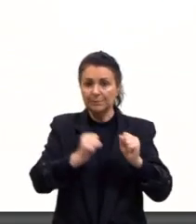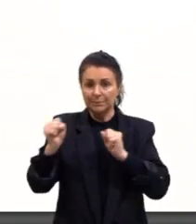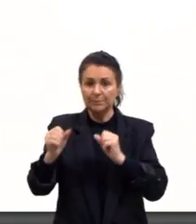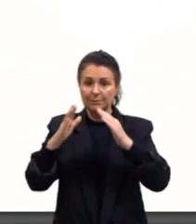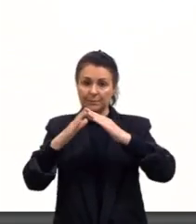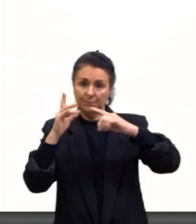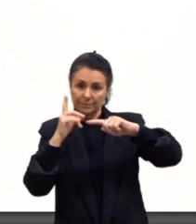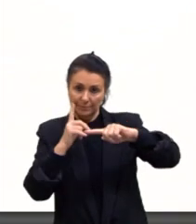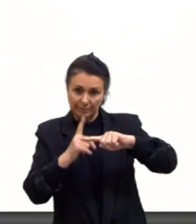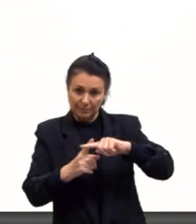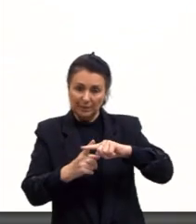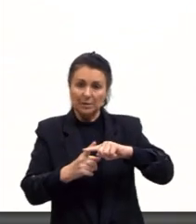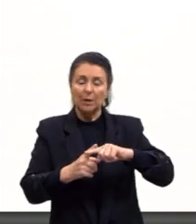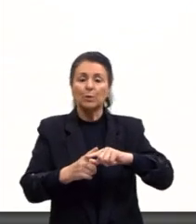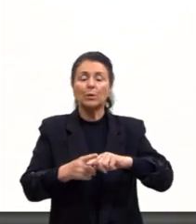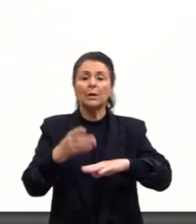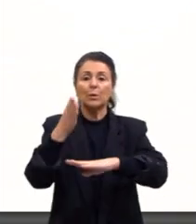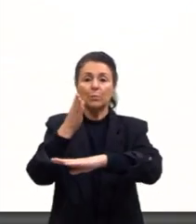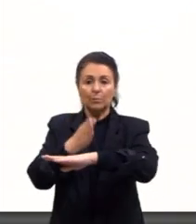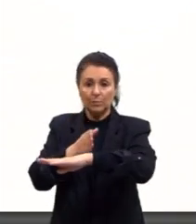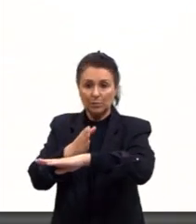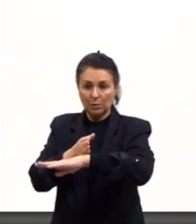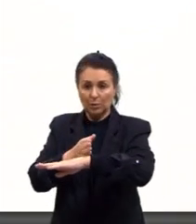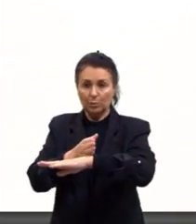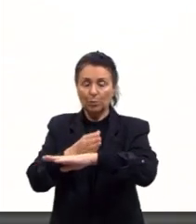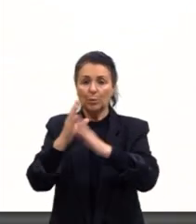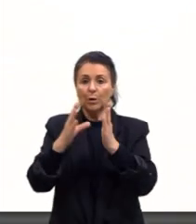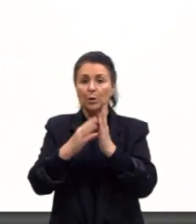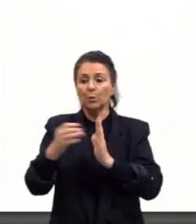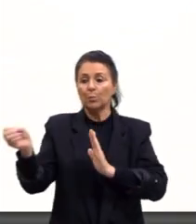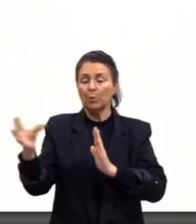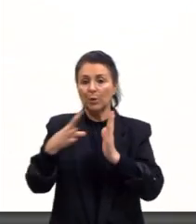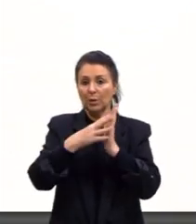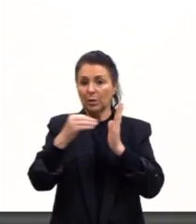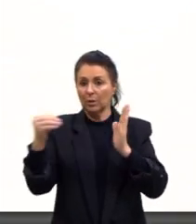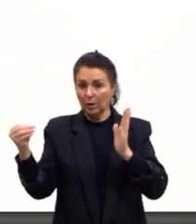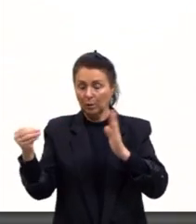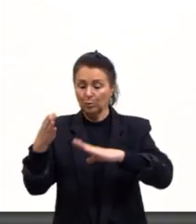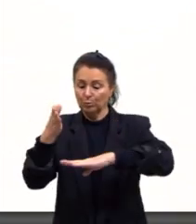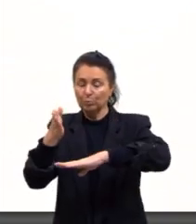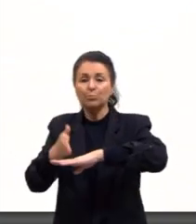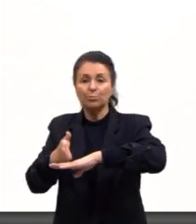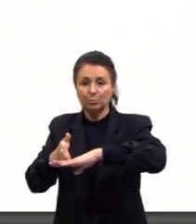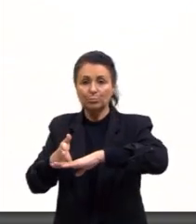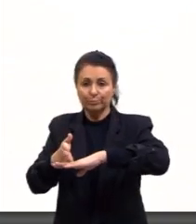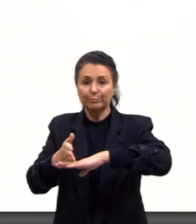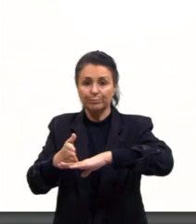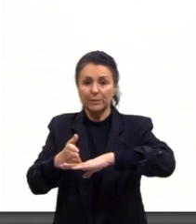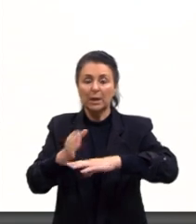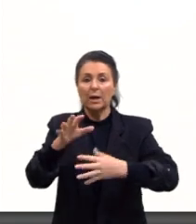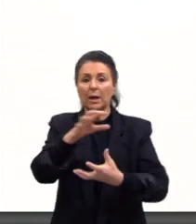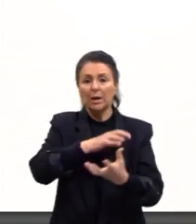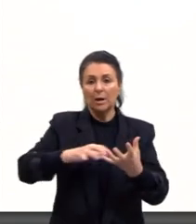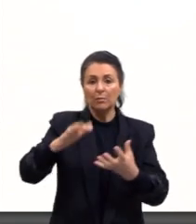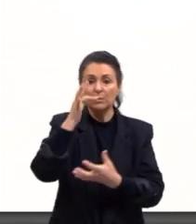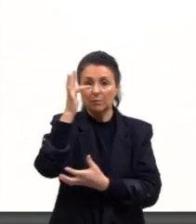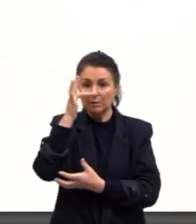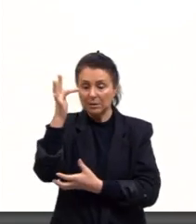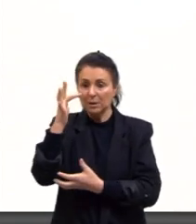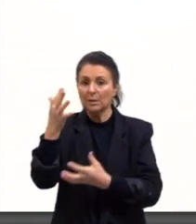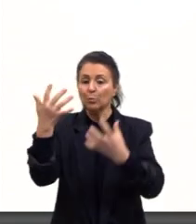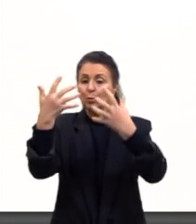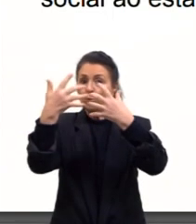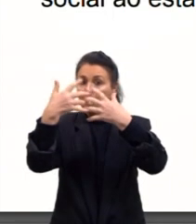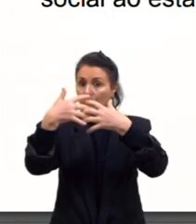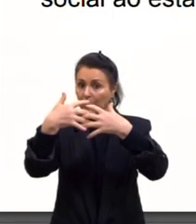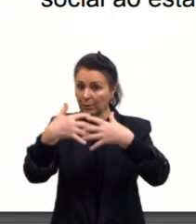muito grande no período medieval e moderno. São muitas transformações. A Revolução Francesa é muito importante, muito complexa e